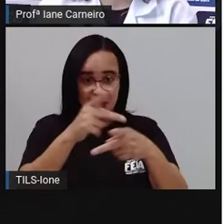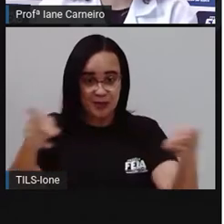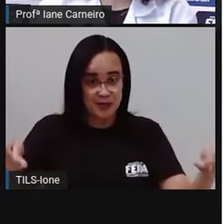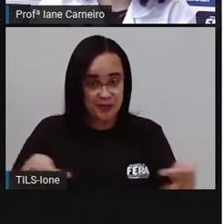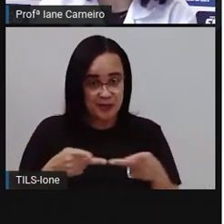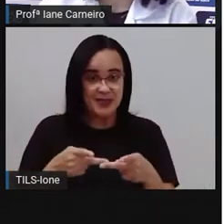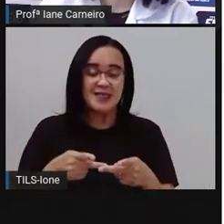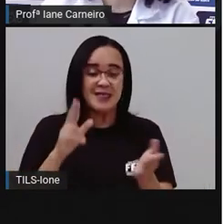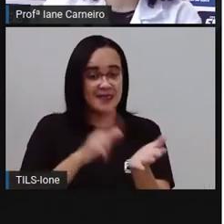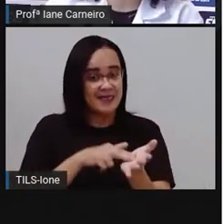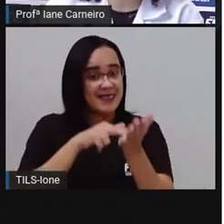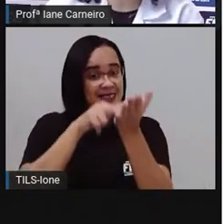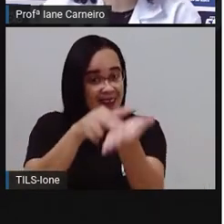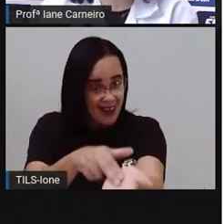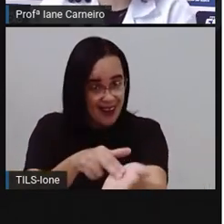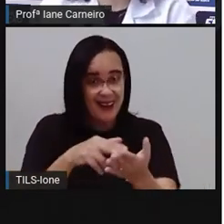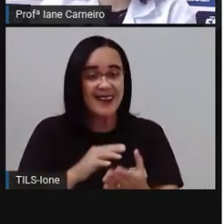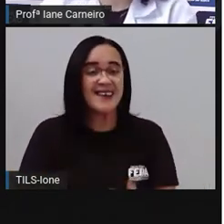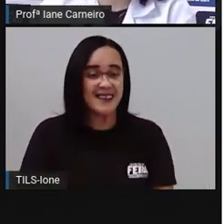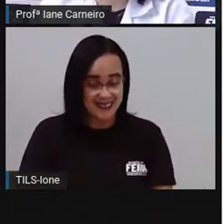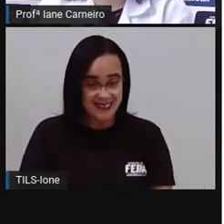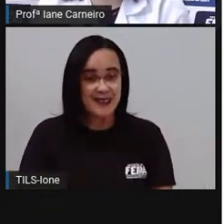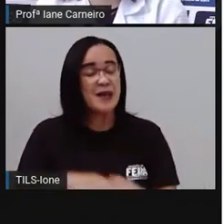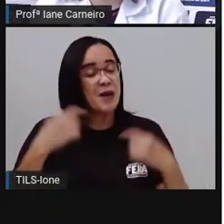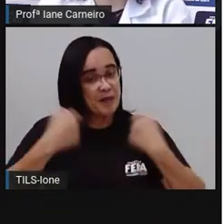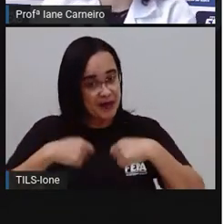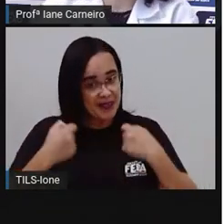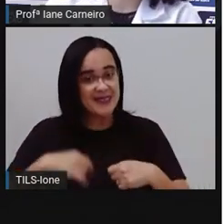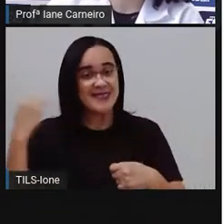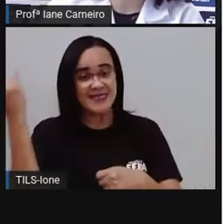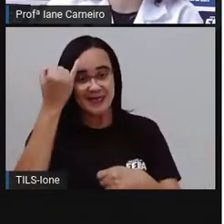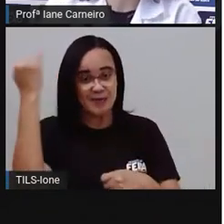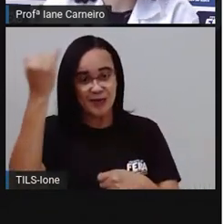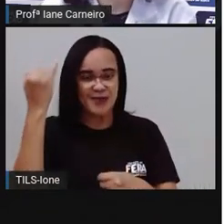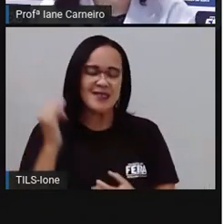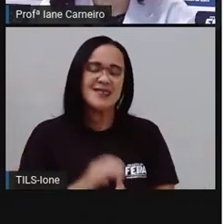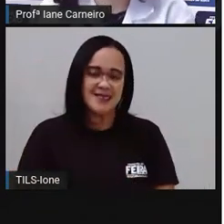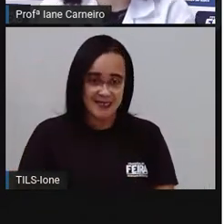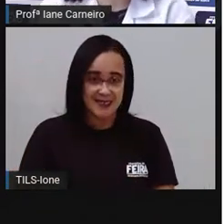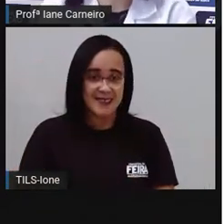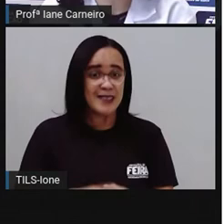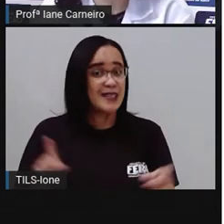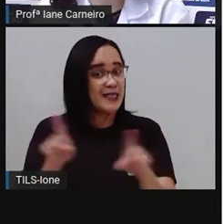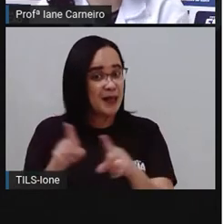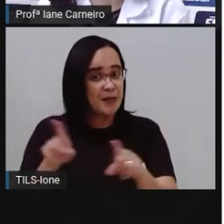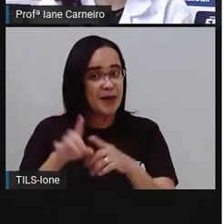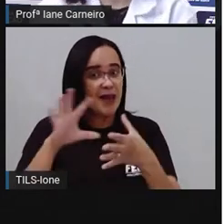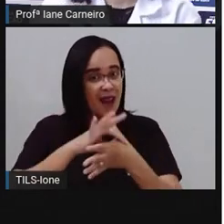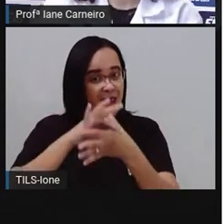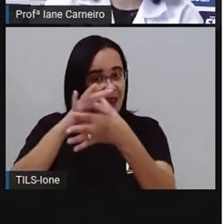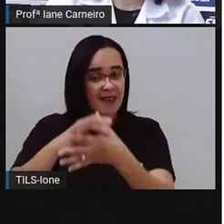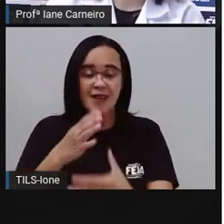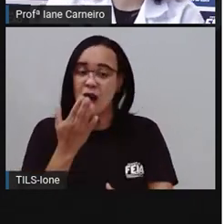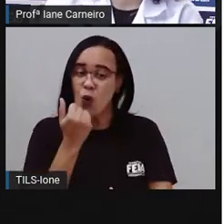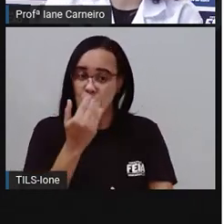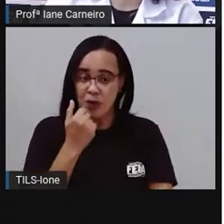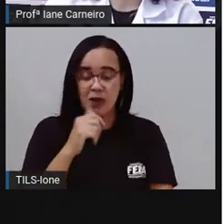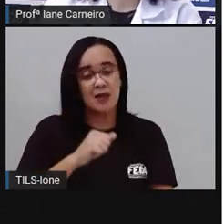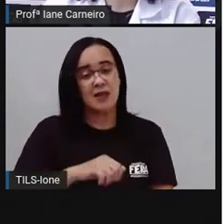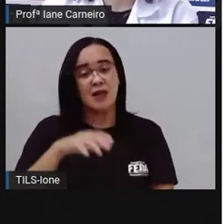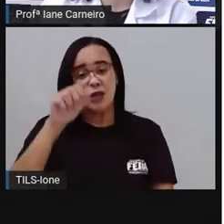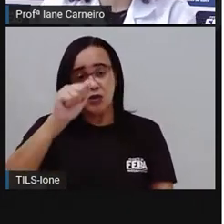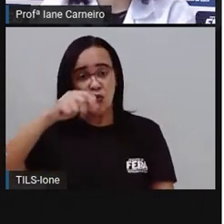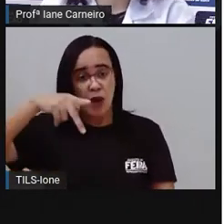o endereço. Porque para o entregador saber onde deixar a nossa comida, ele precisa saber onde é a nossa casa. Também para os